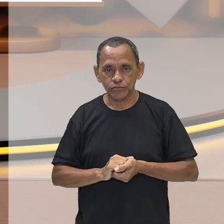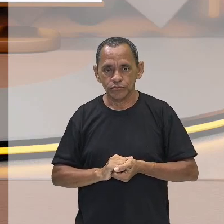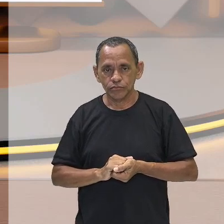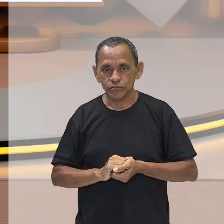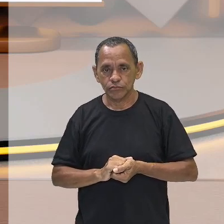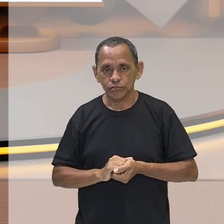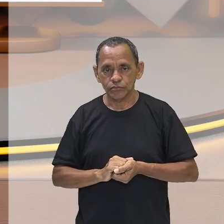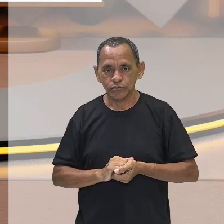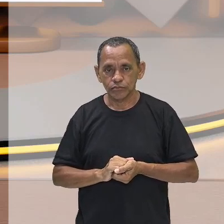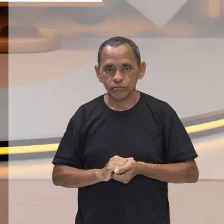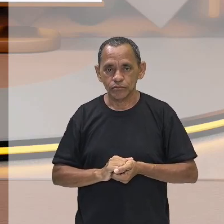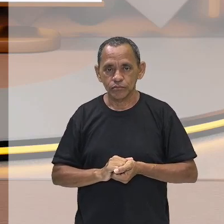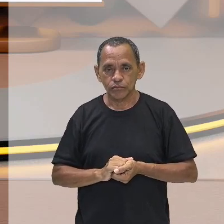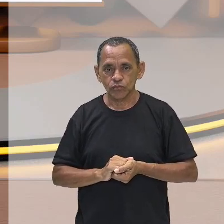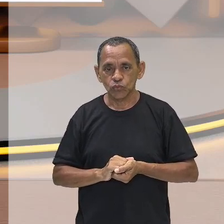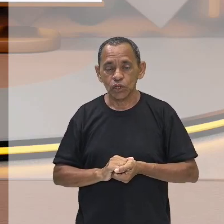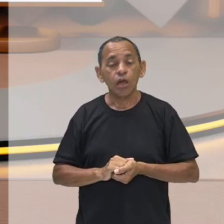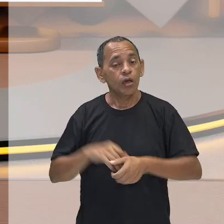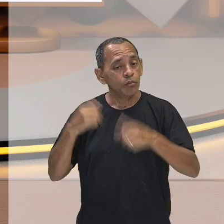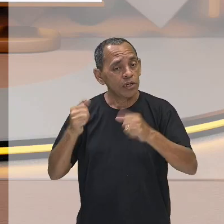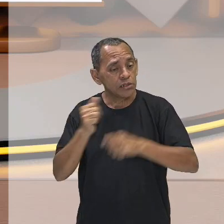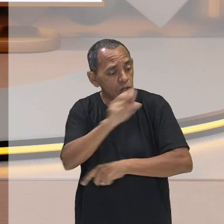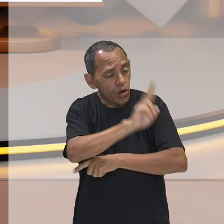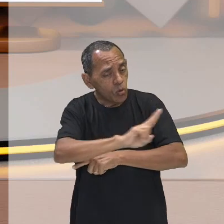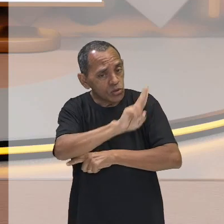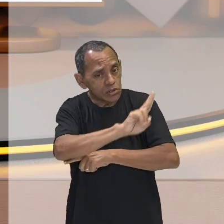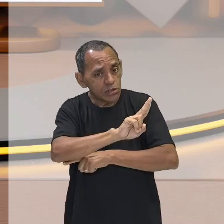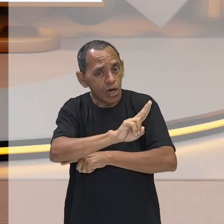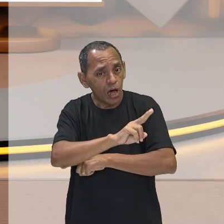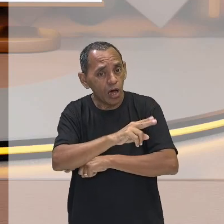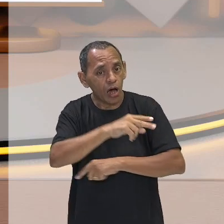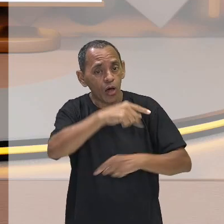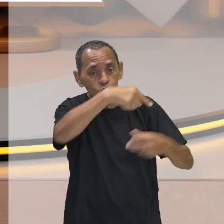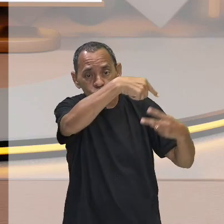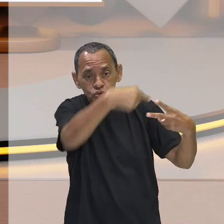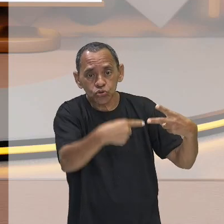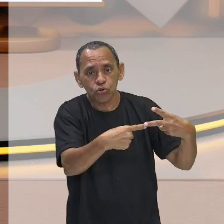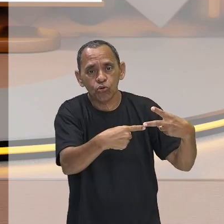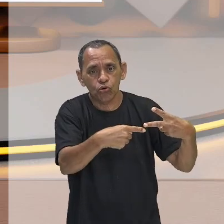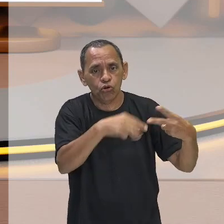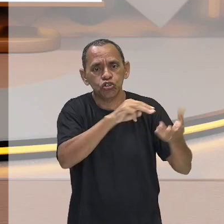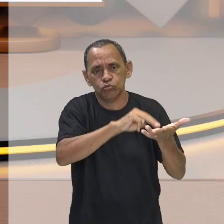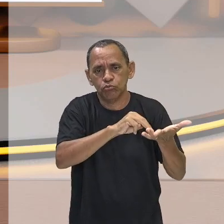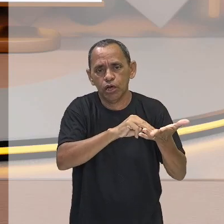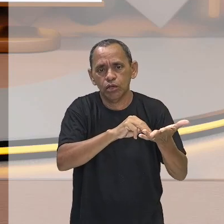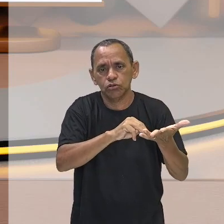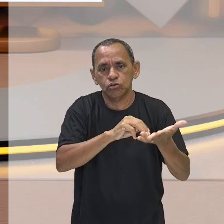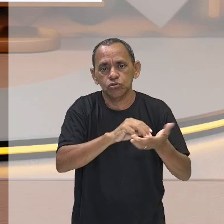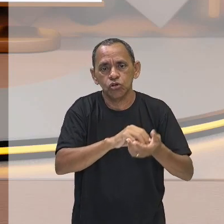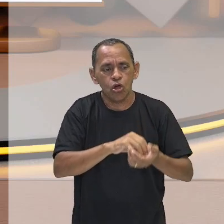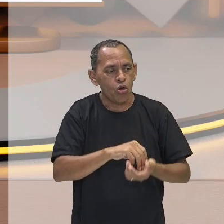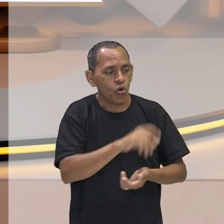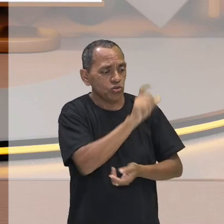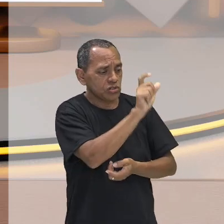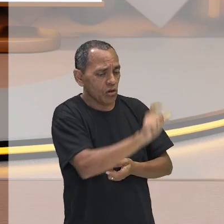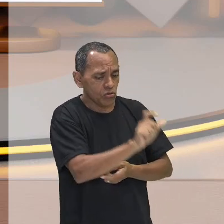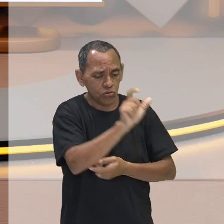nós precisamos usar os dois métodos, não tem como usar um ou outro, porque você pode usar de leis